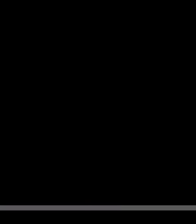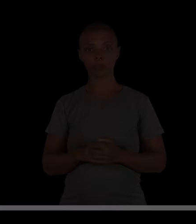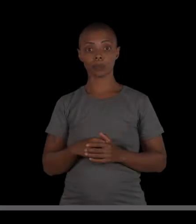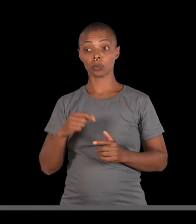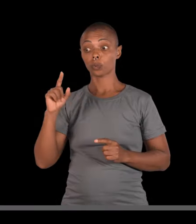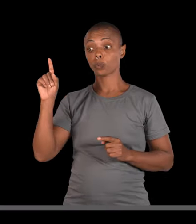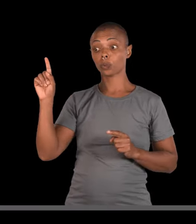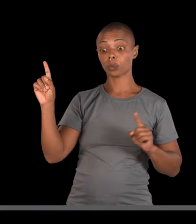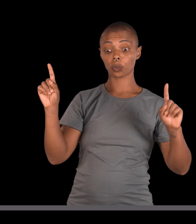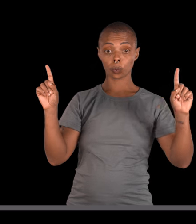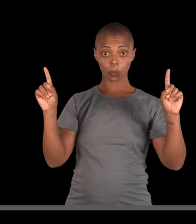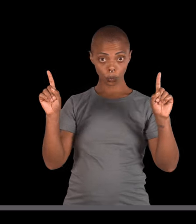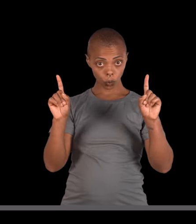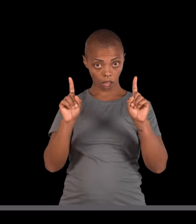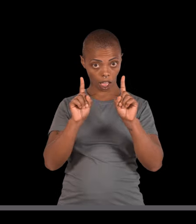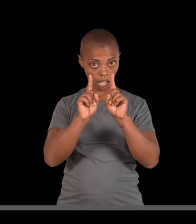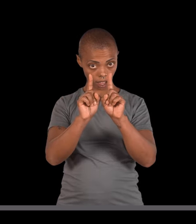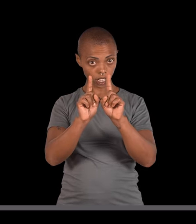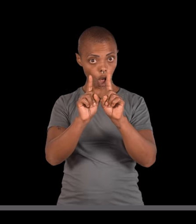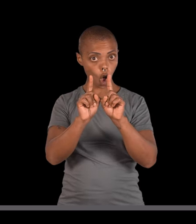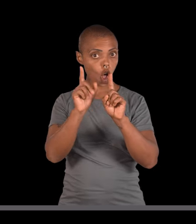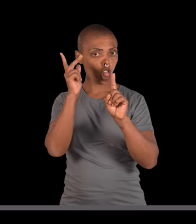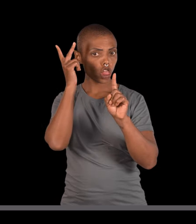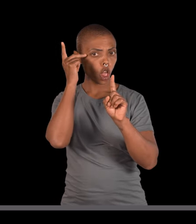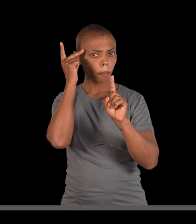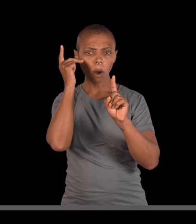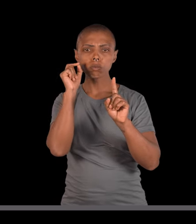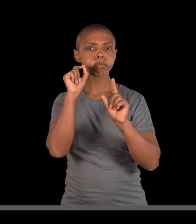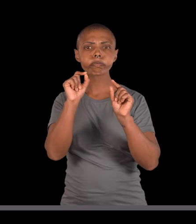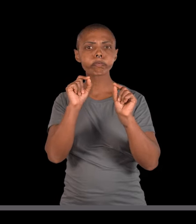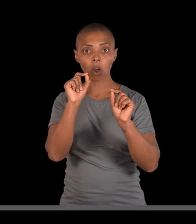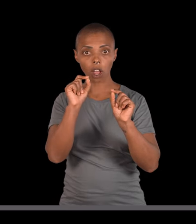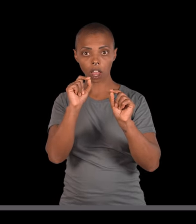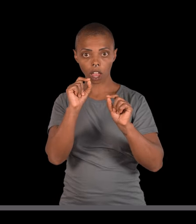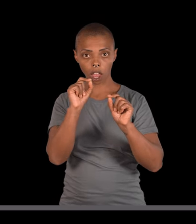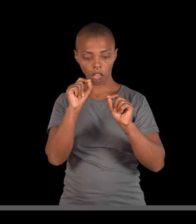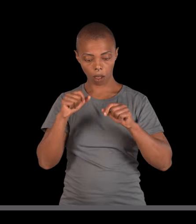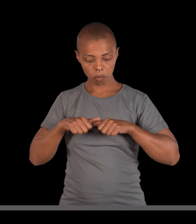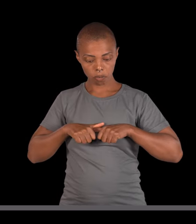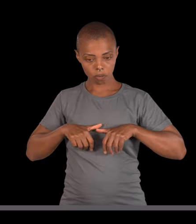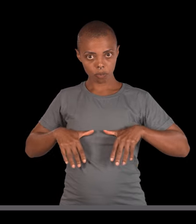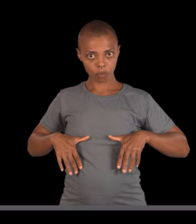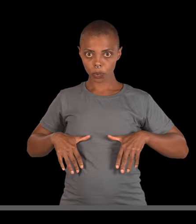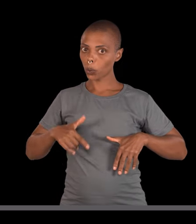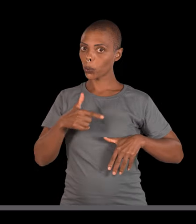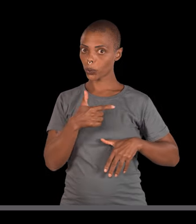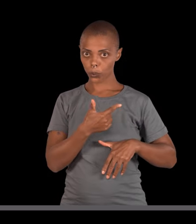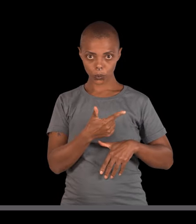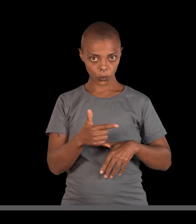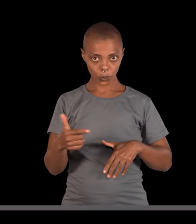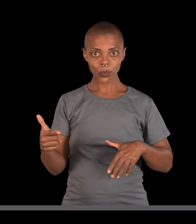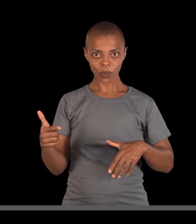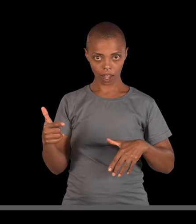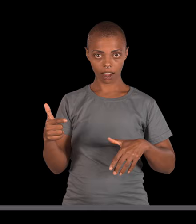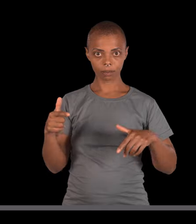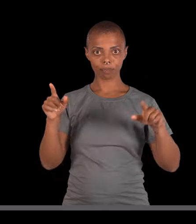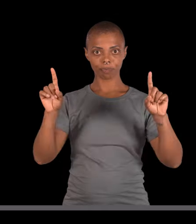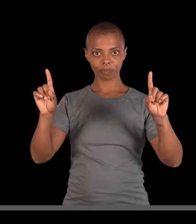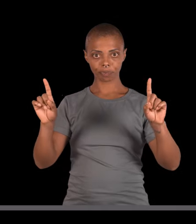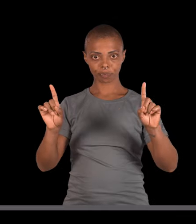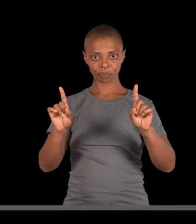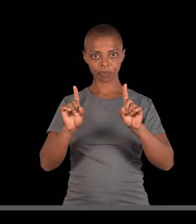E aqui, ó, um casal normal. Normal para o quê? Para a fibrose